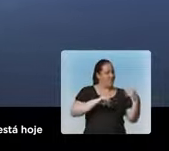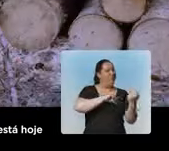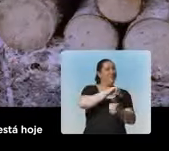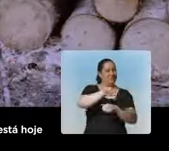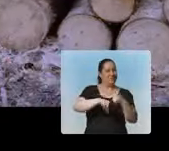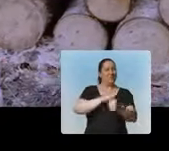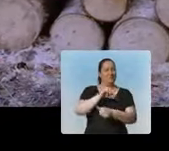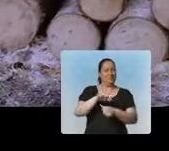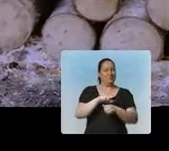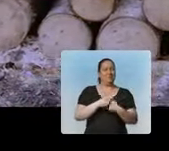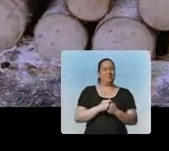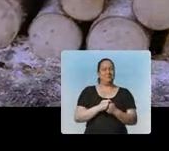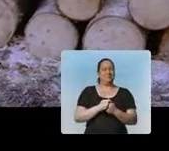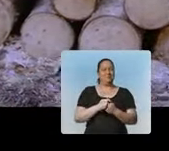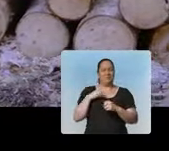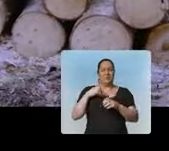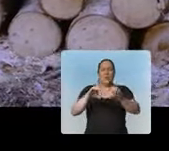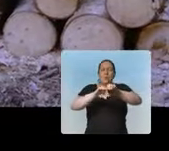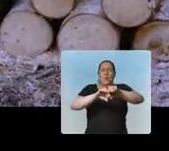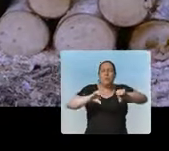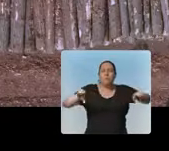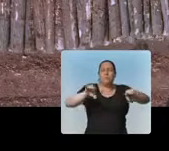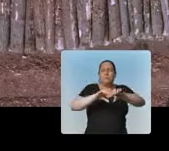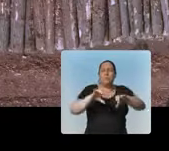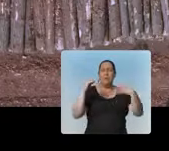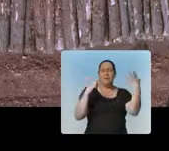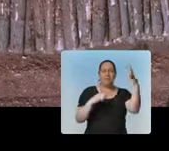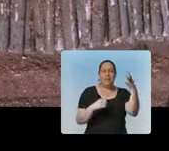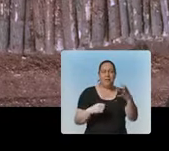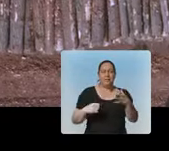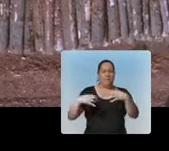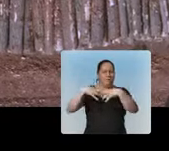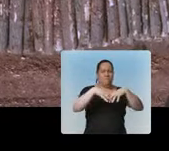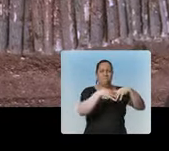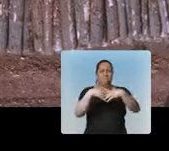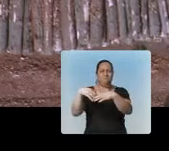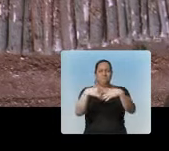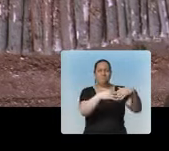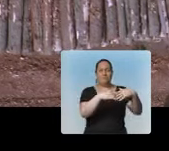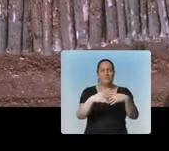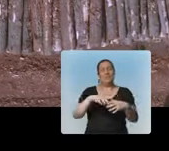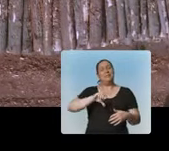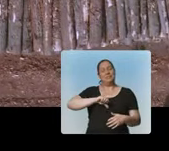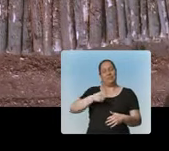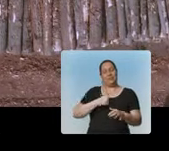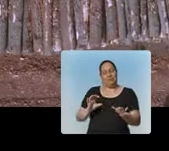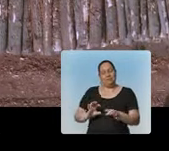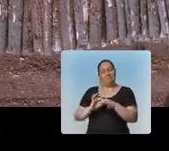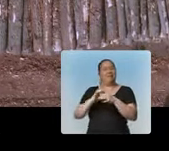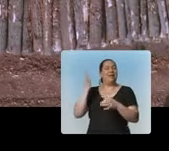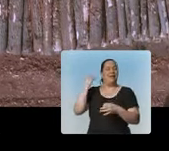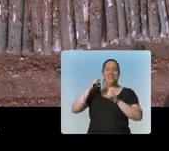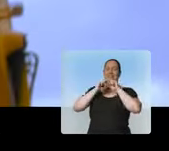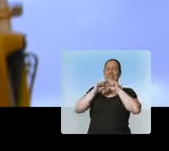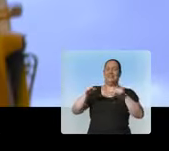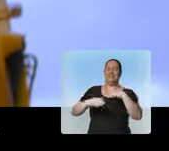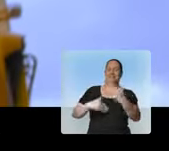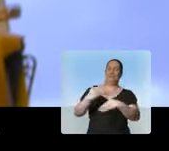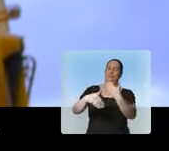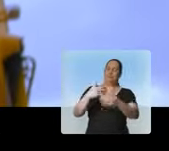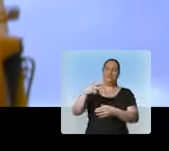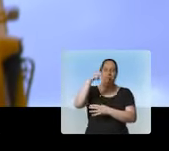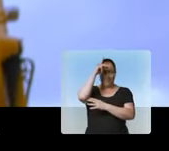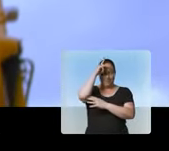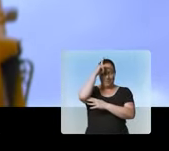está hoje. O embarque de toras de madeira para a indústria de celulose, articulada pelo Estima quando foi secretário de